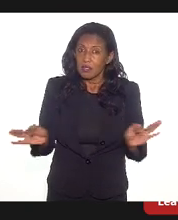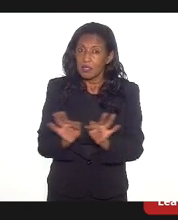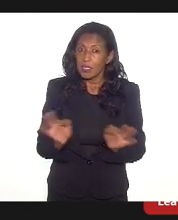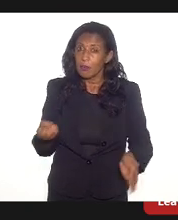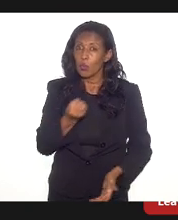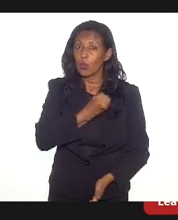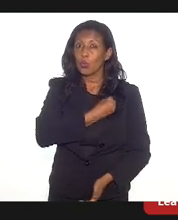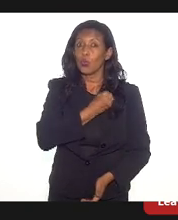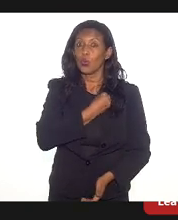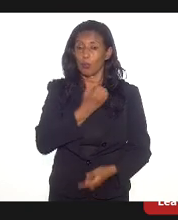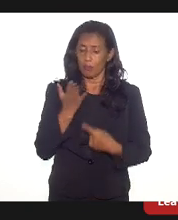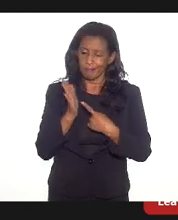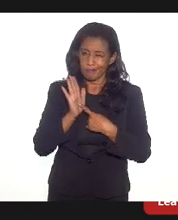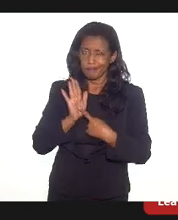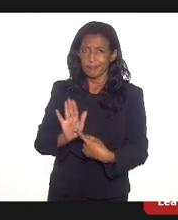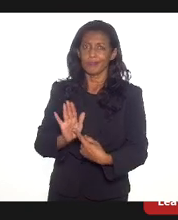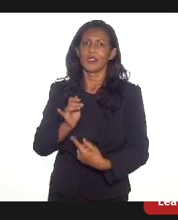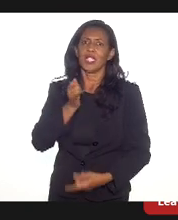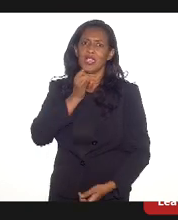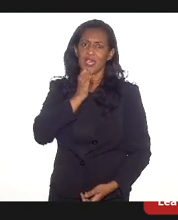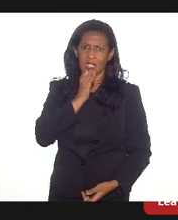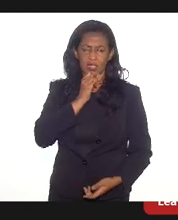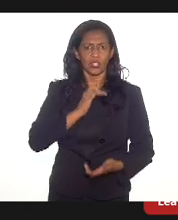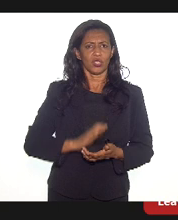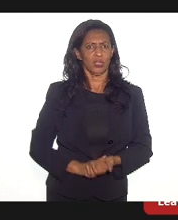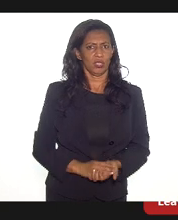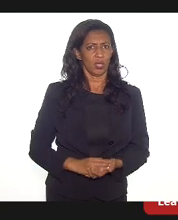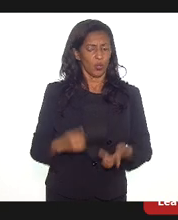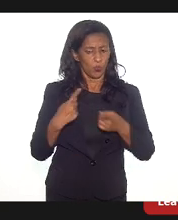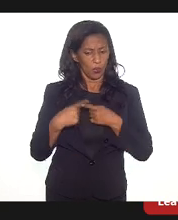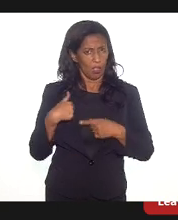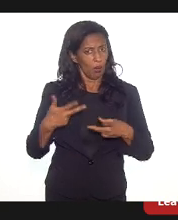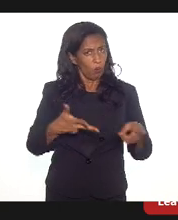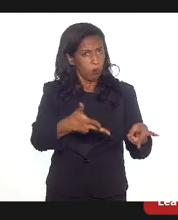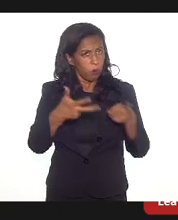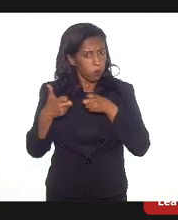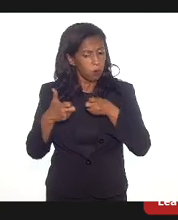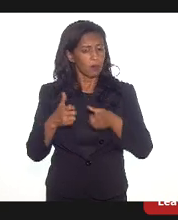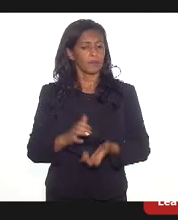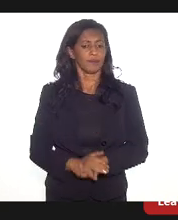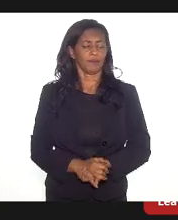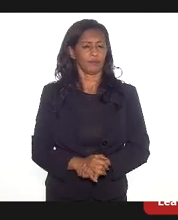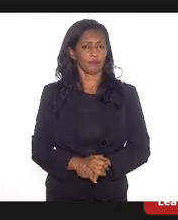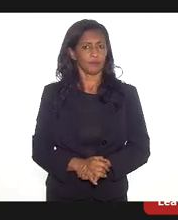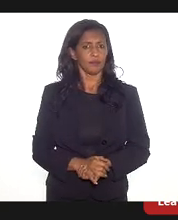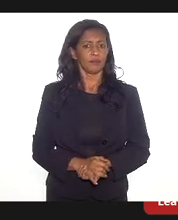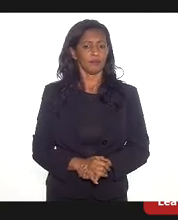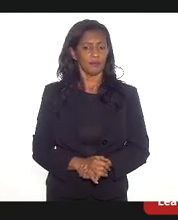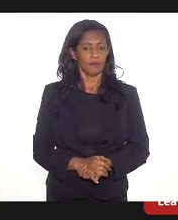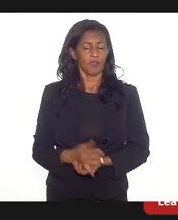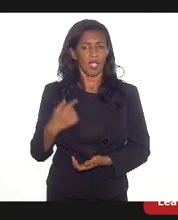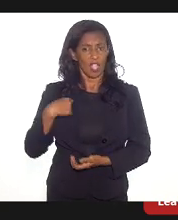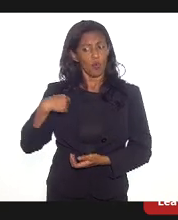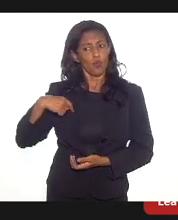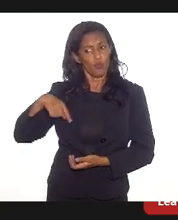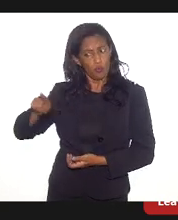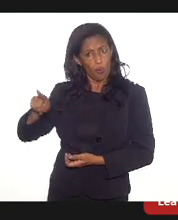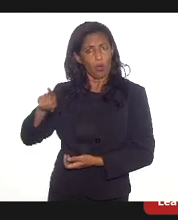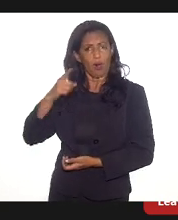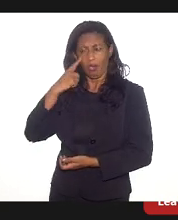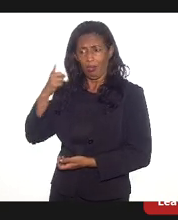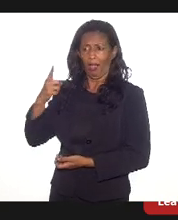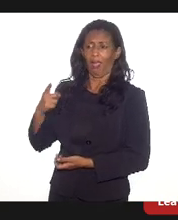números são, assim, tristes, por quê? Porque eu tenho percebido isso, lá na ponta da linha eu vou pessoalmente lá